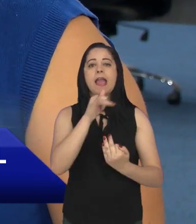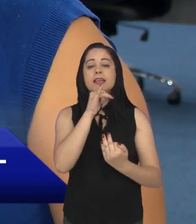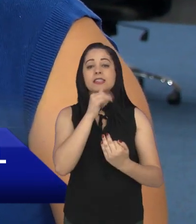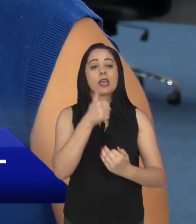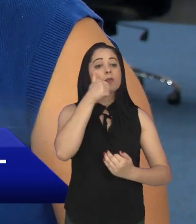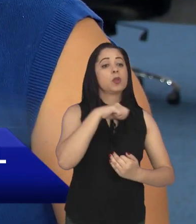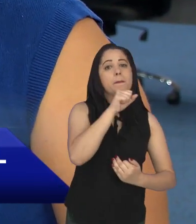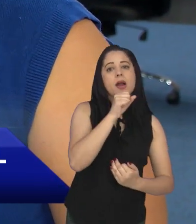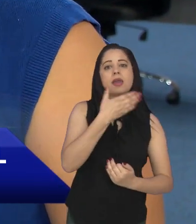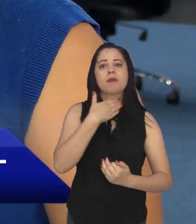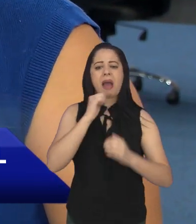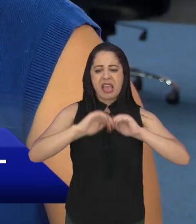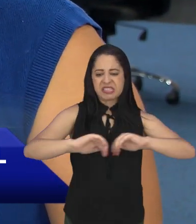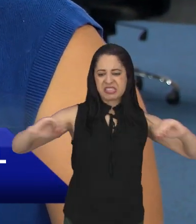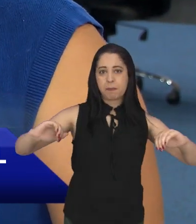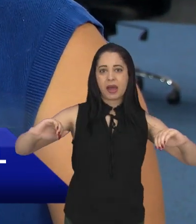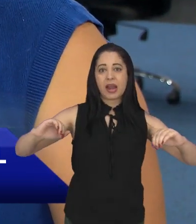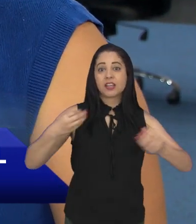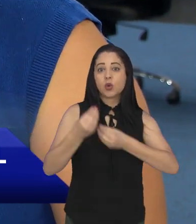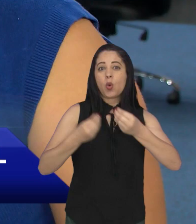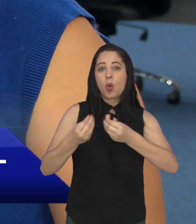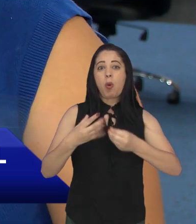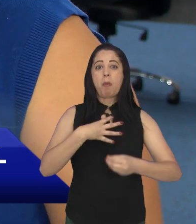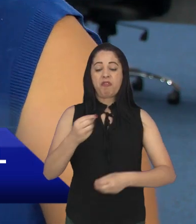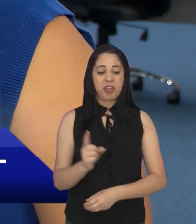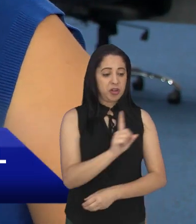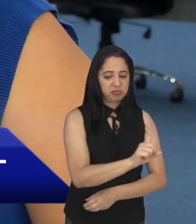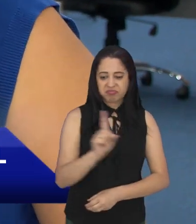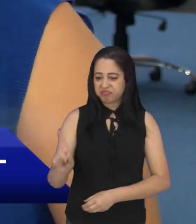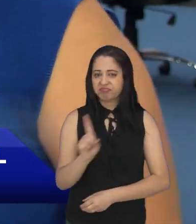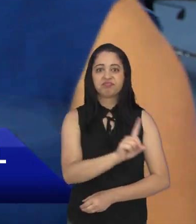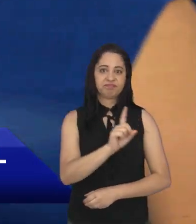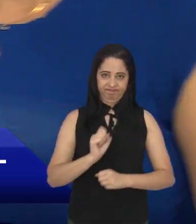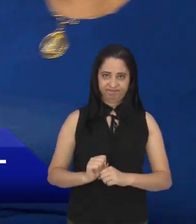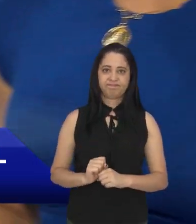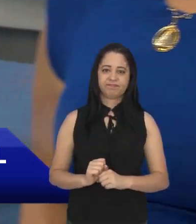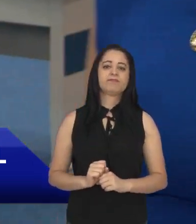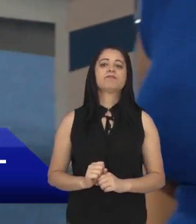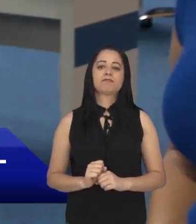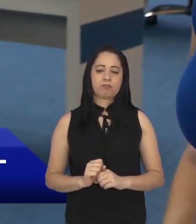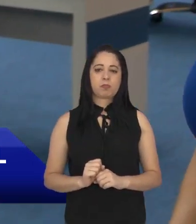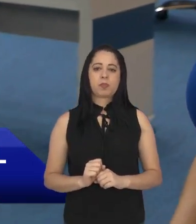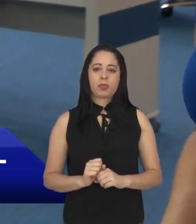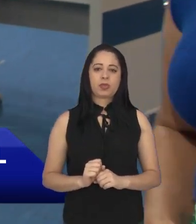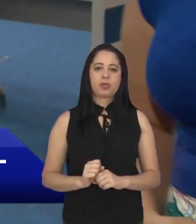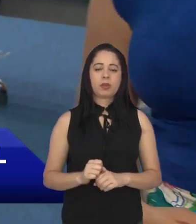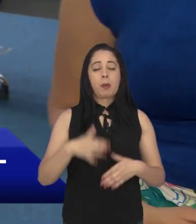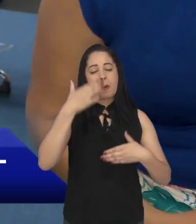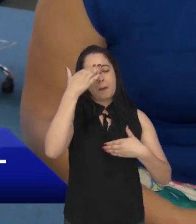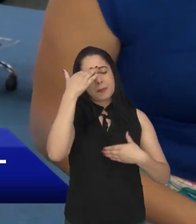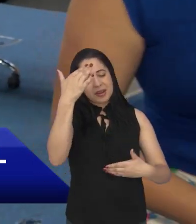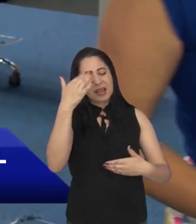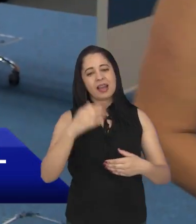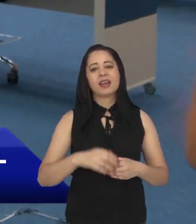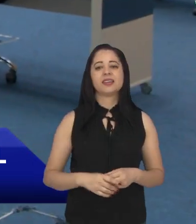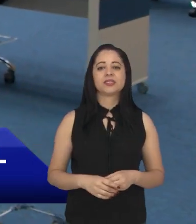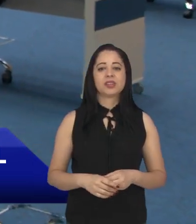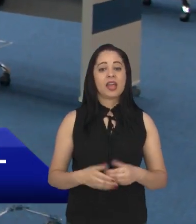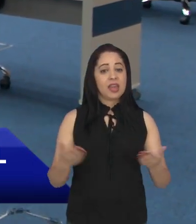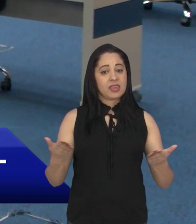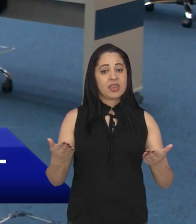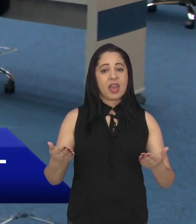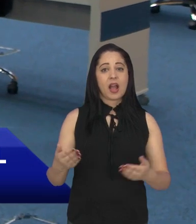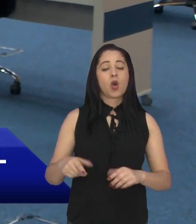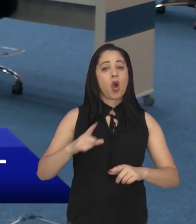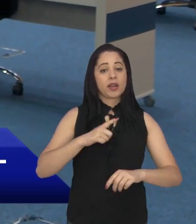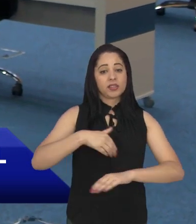guarda compartilhada. Então, fica aqui o convite a todos vocês. Perfeito, muito obrigada, viu, Eunendes. E a gente vai deixar aqui